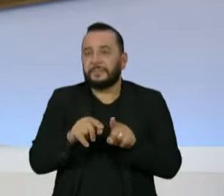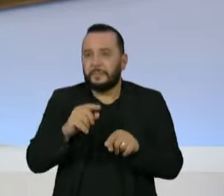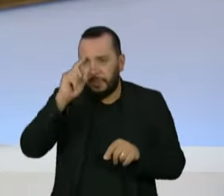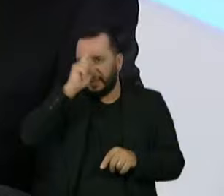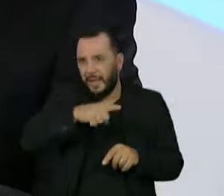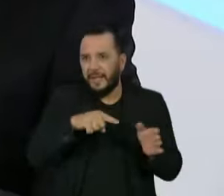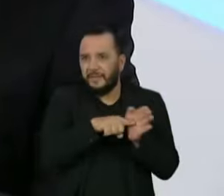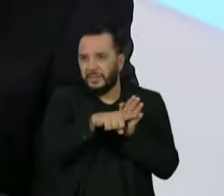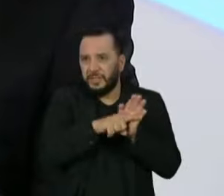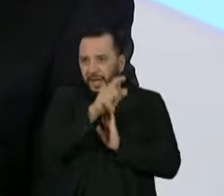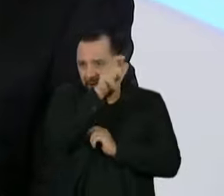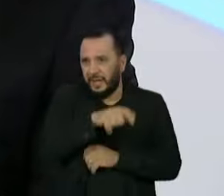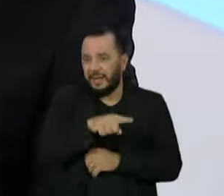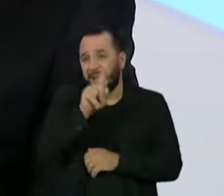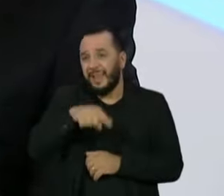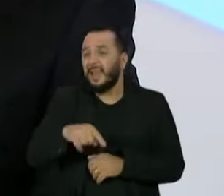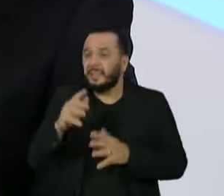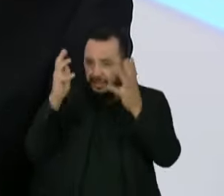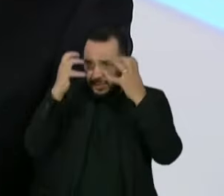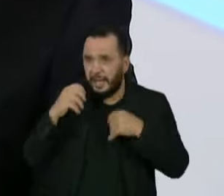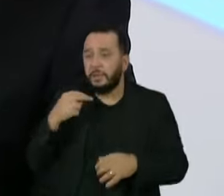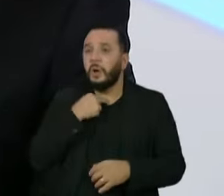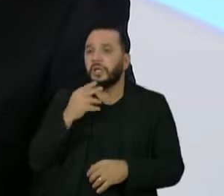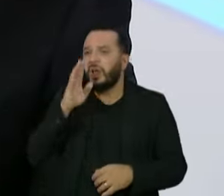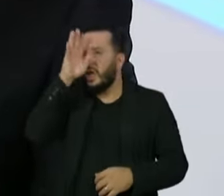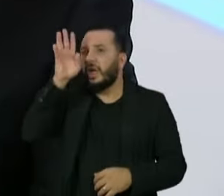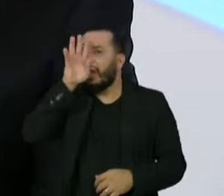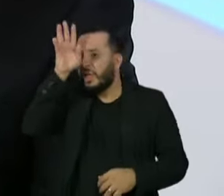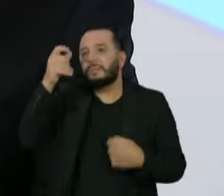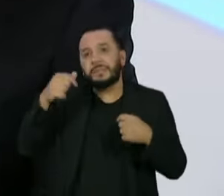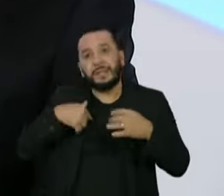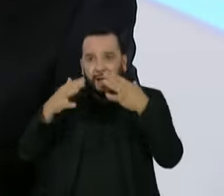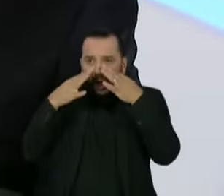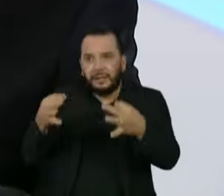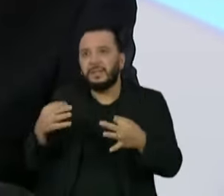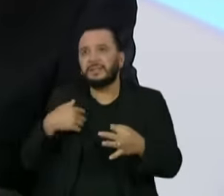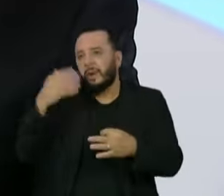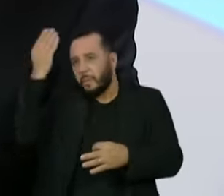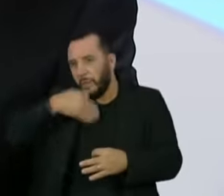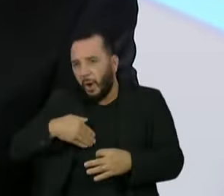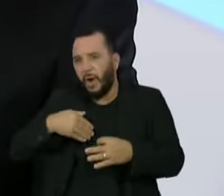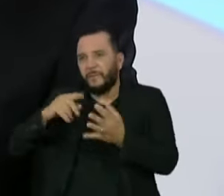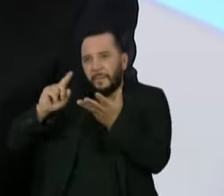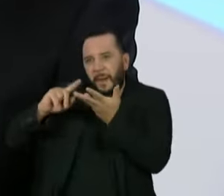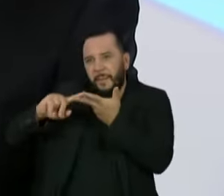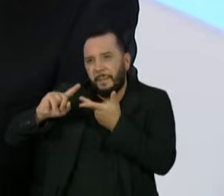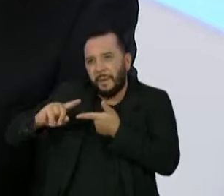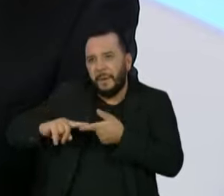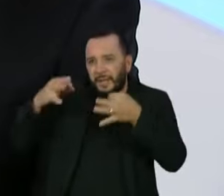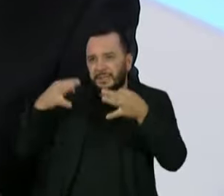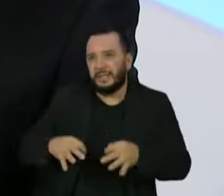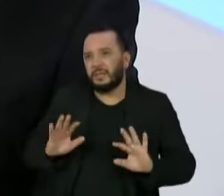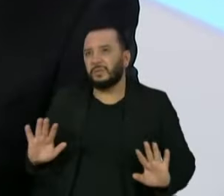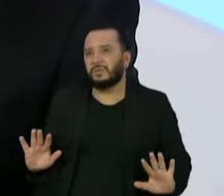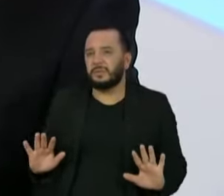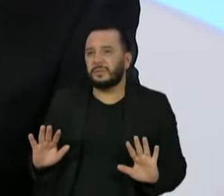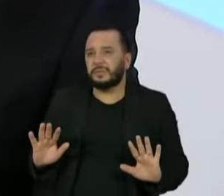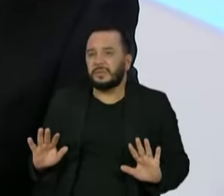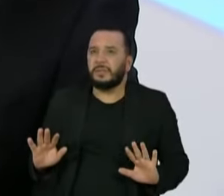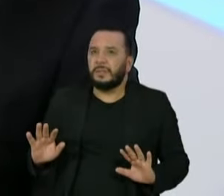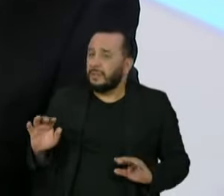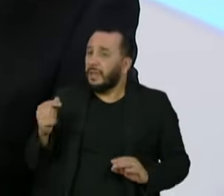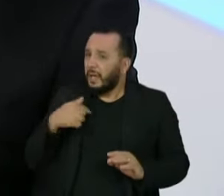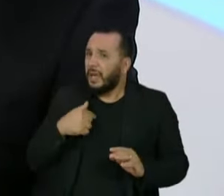séria. Não pode ser feita de uma forma aleatória, ligeira, sem prestar muita atenção no que está fazendo. Então, acho que é uma colaboração e, para mim, foi muito